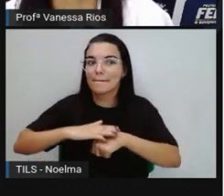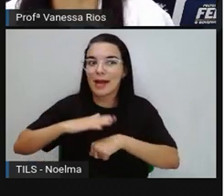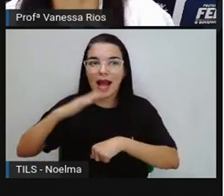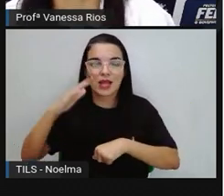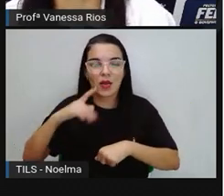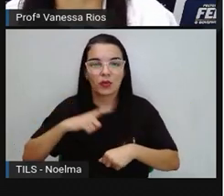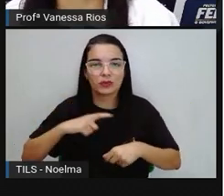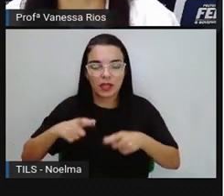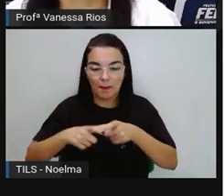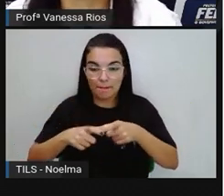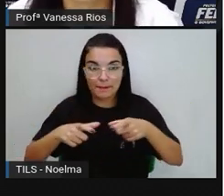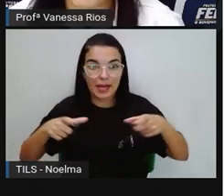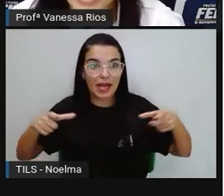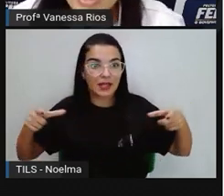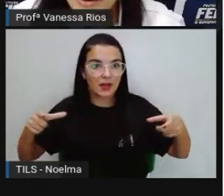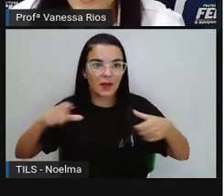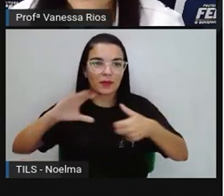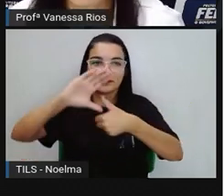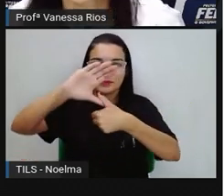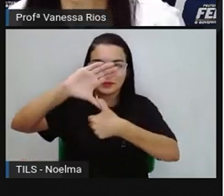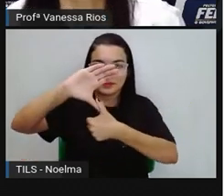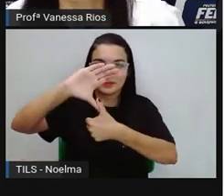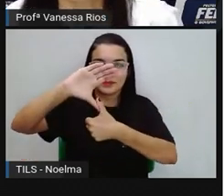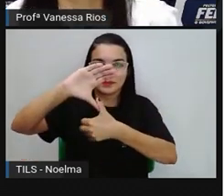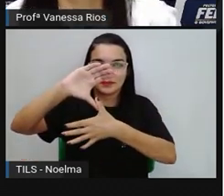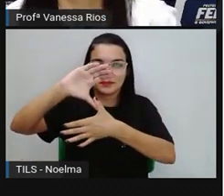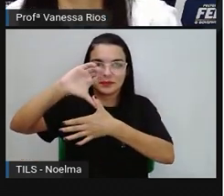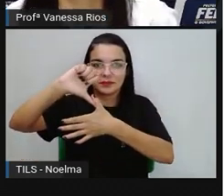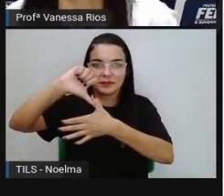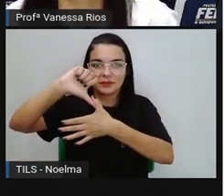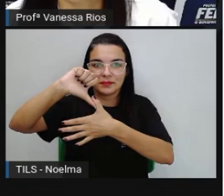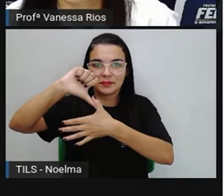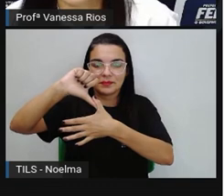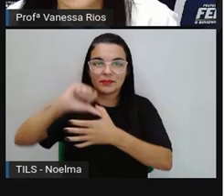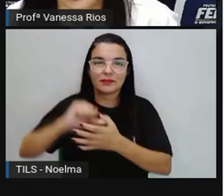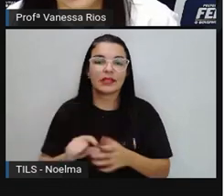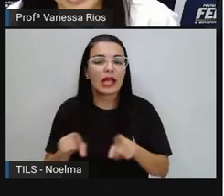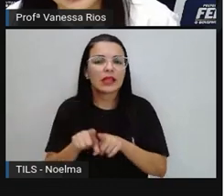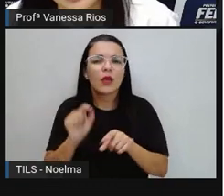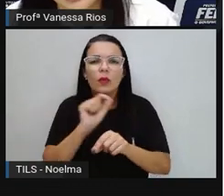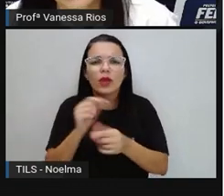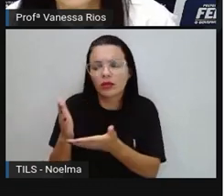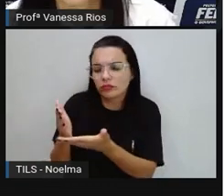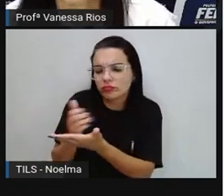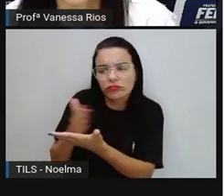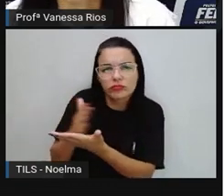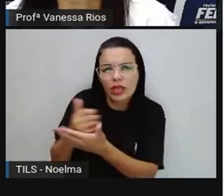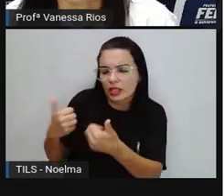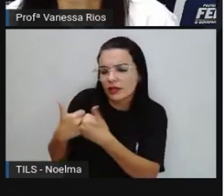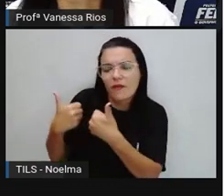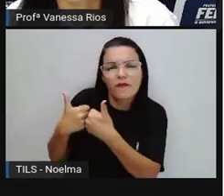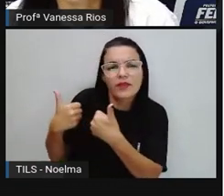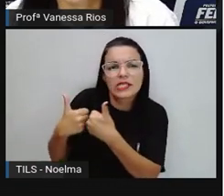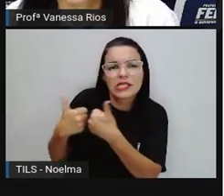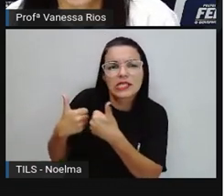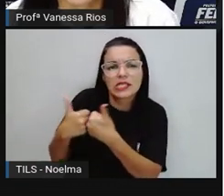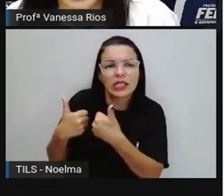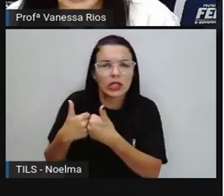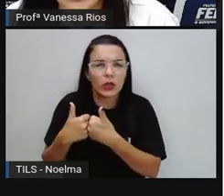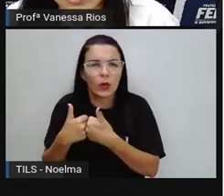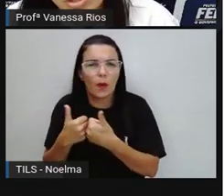ocupa aí o espaço maior. E aí, fazendo divisa com o Brasil, que são os países aí que estão